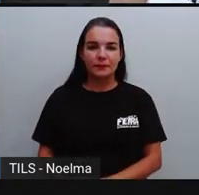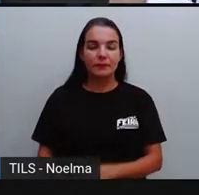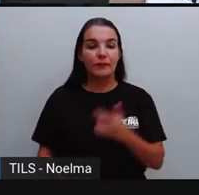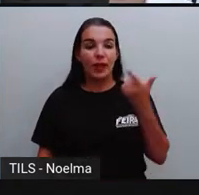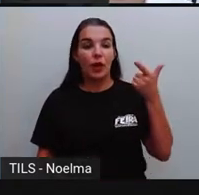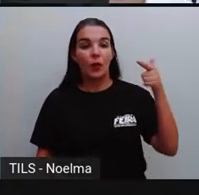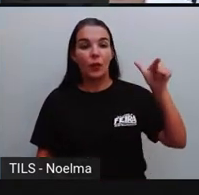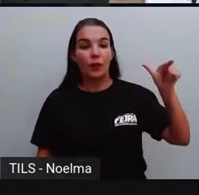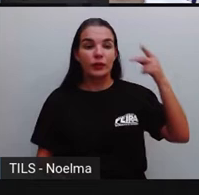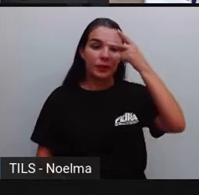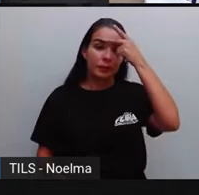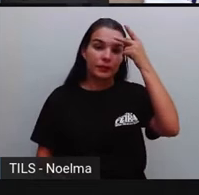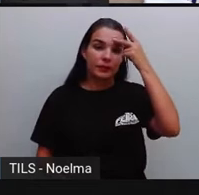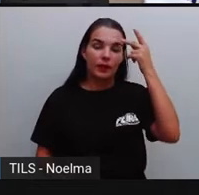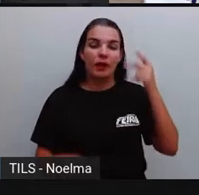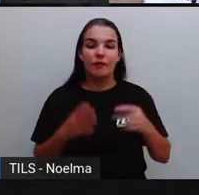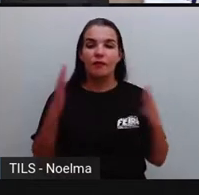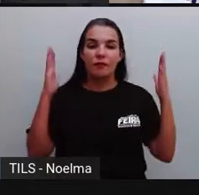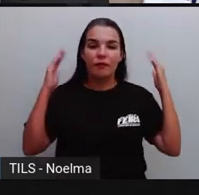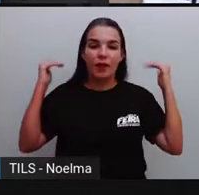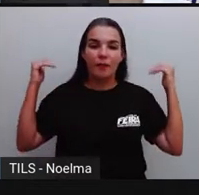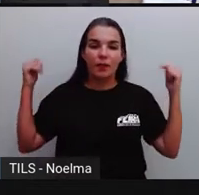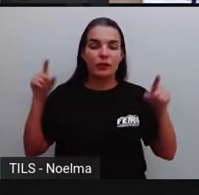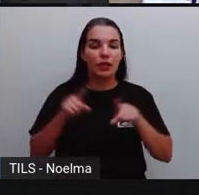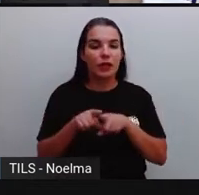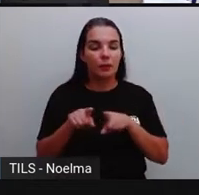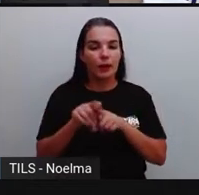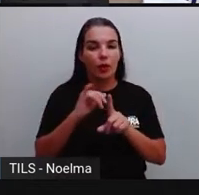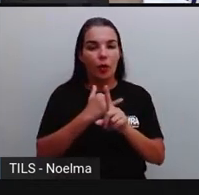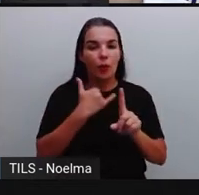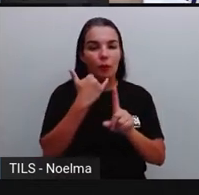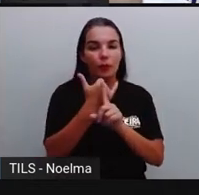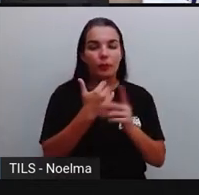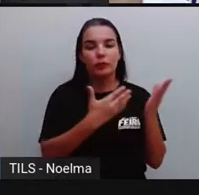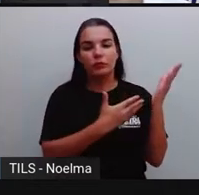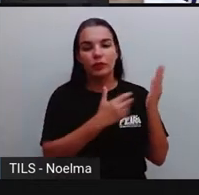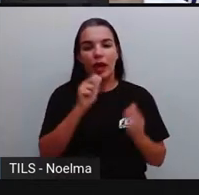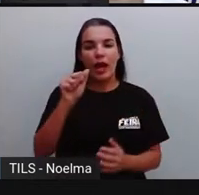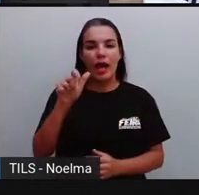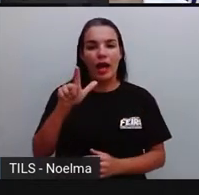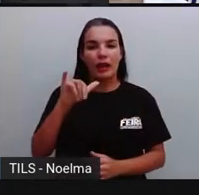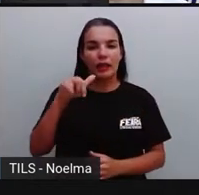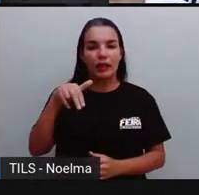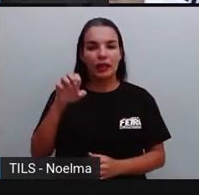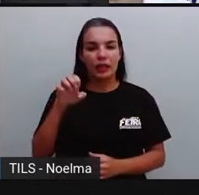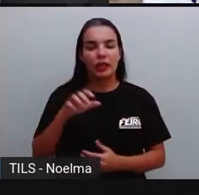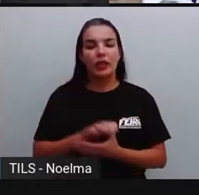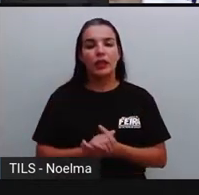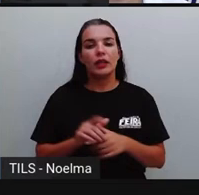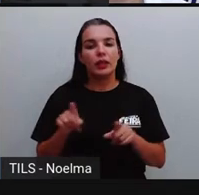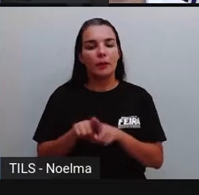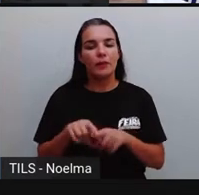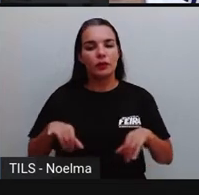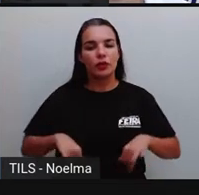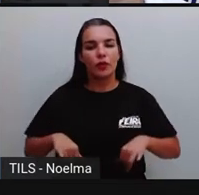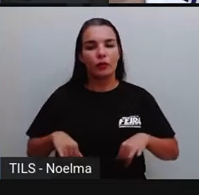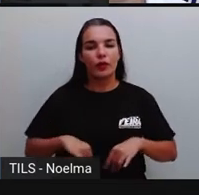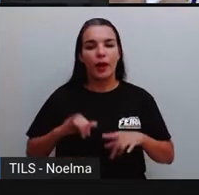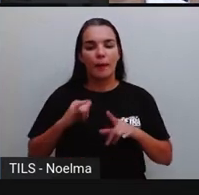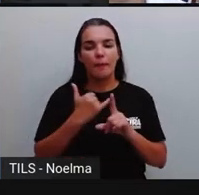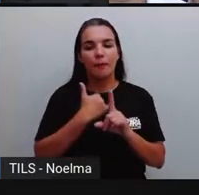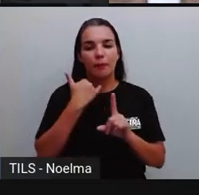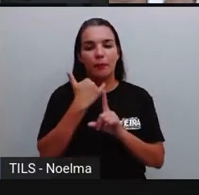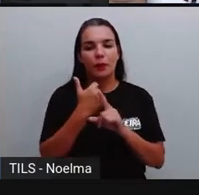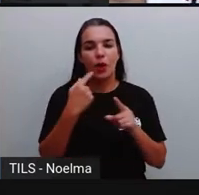Olha lá, outra atriz aí que também sofreu bullying, a Lini Moraes. E ela fala, né, que sofria bullying na escola quando era